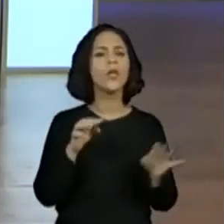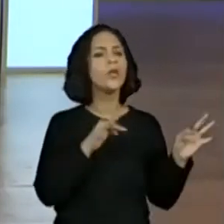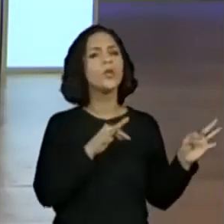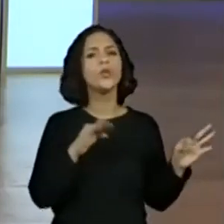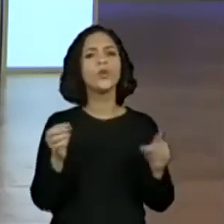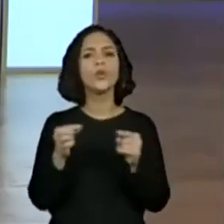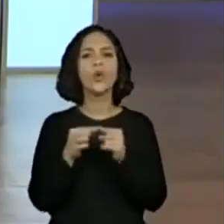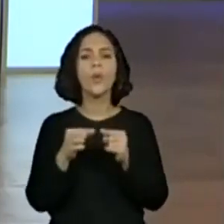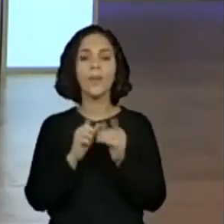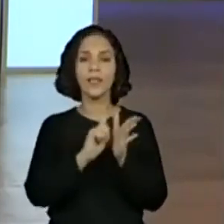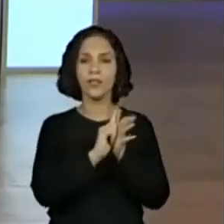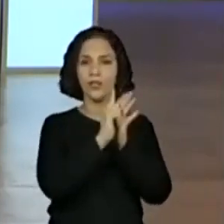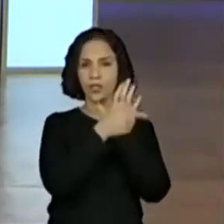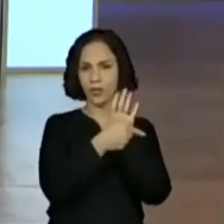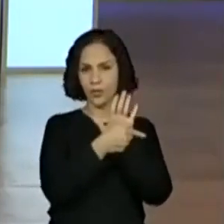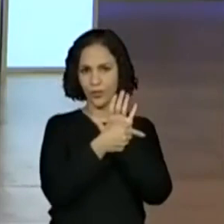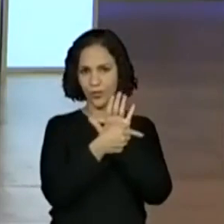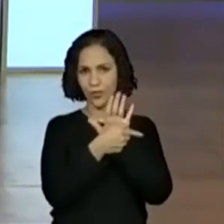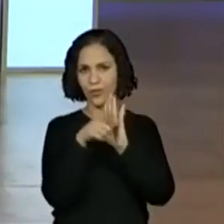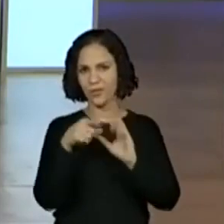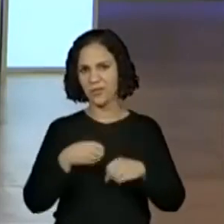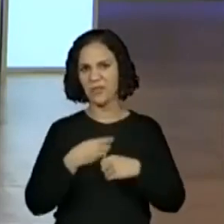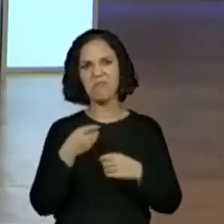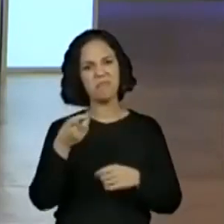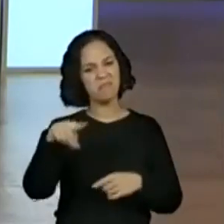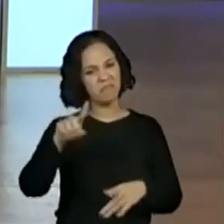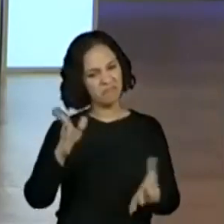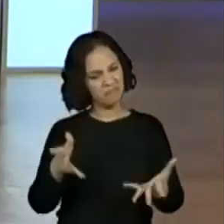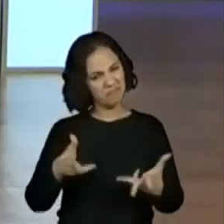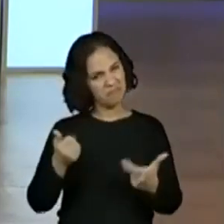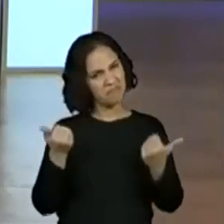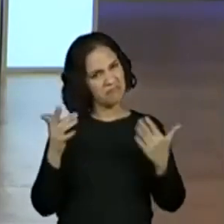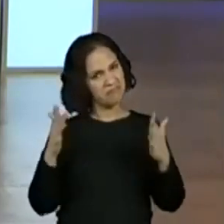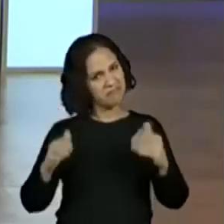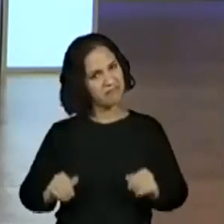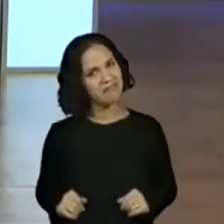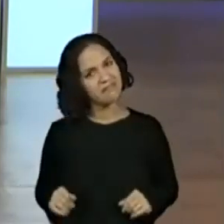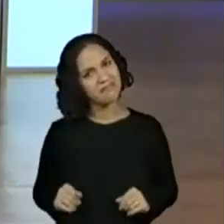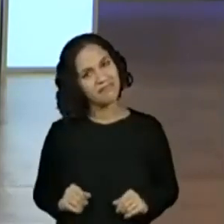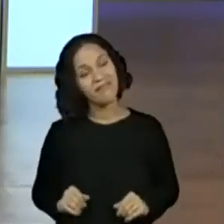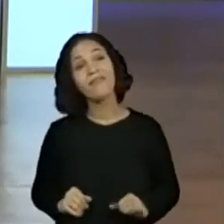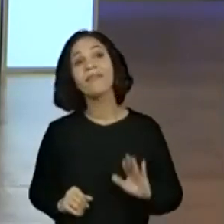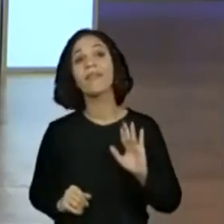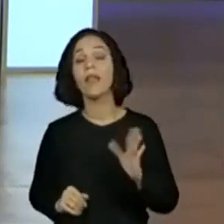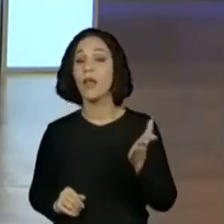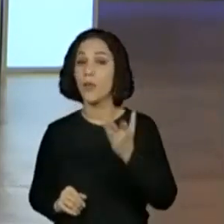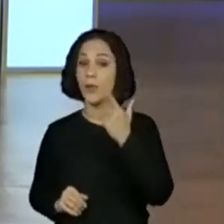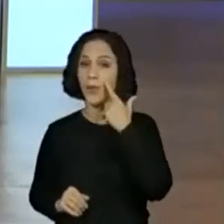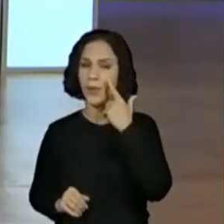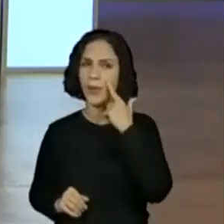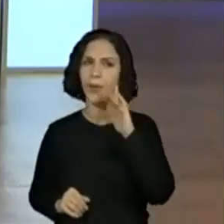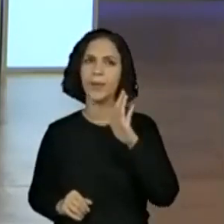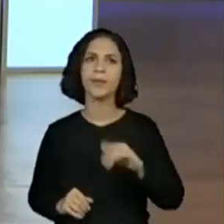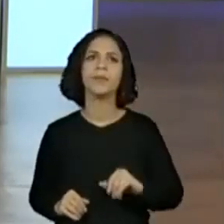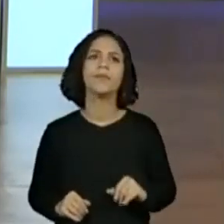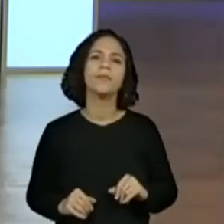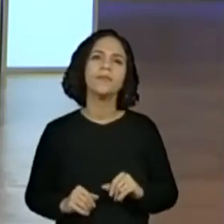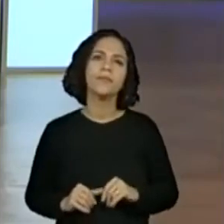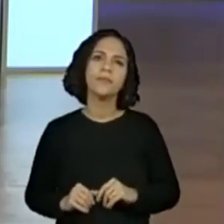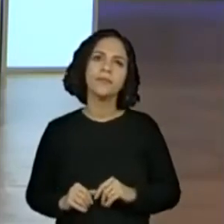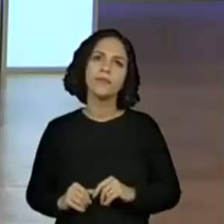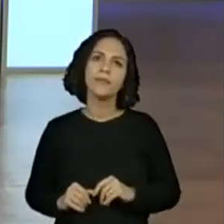formação do gênero. Vocês são bons demais. Agora, olha só. Vamos pensar